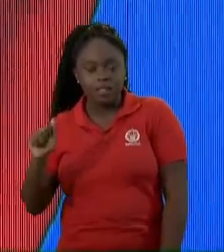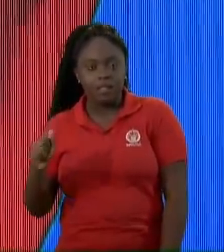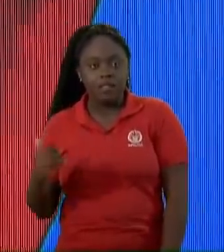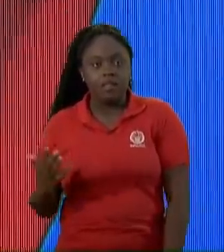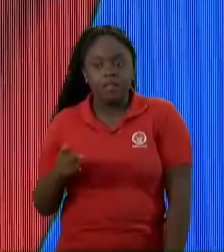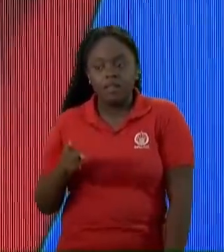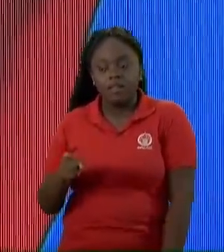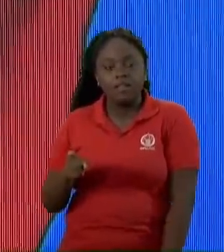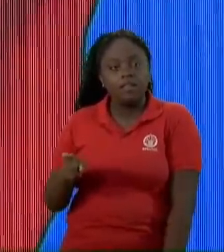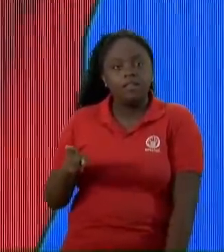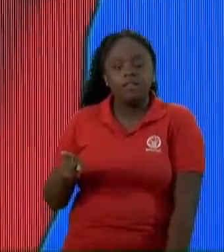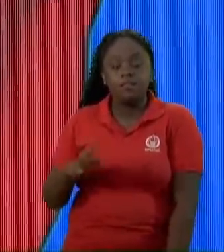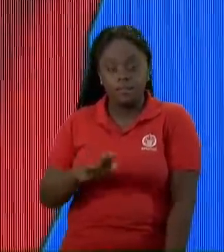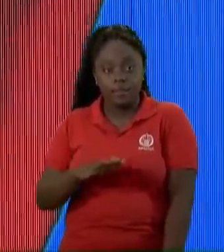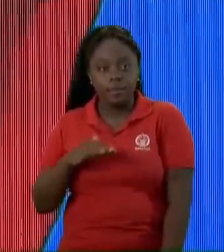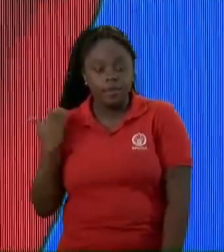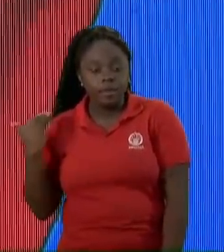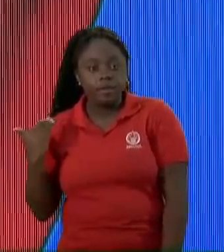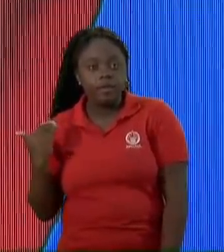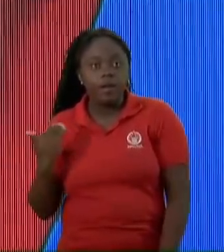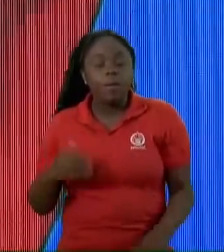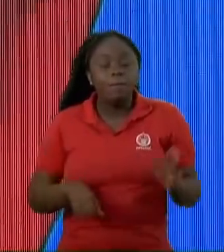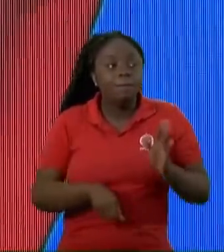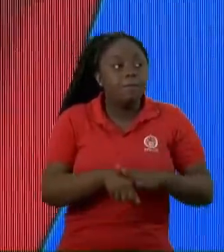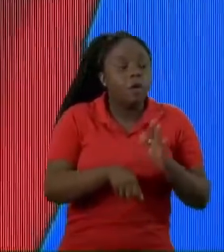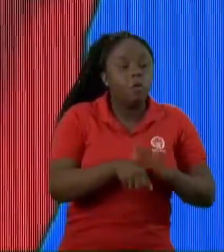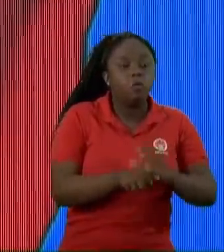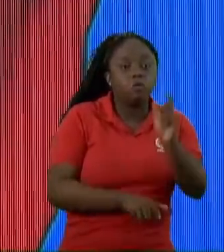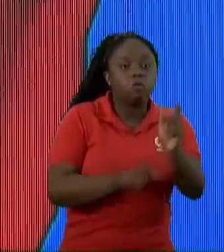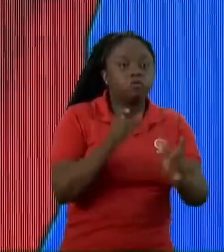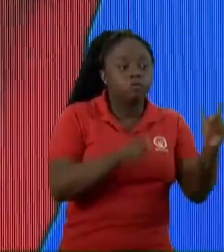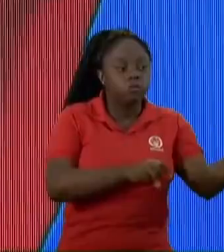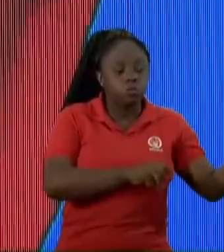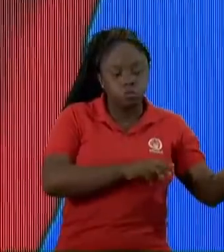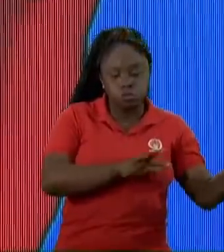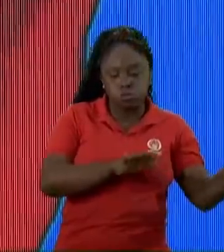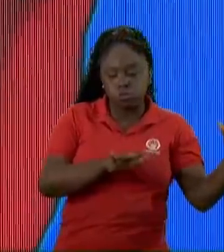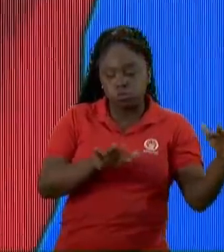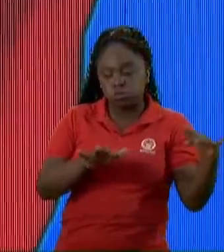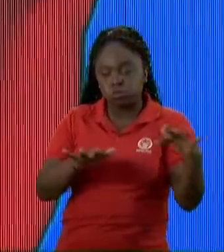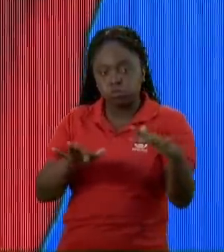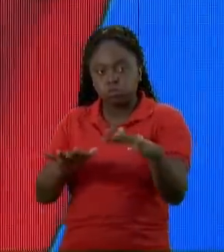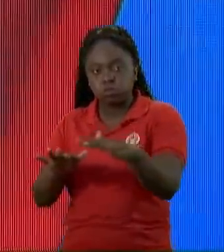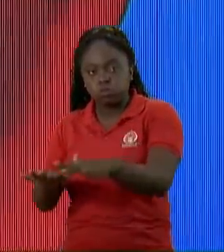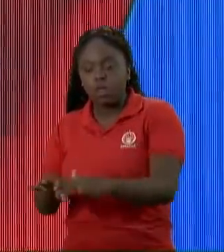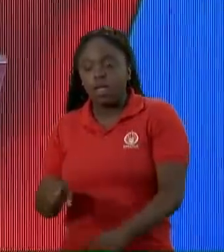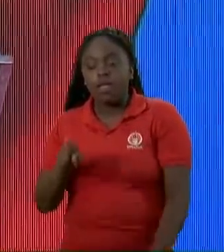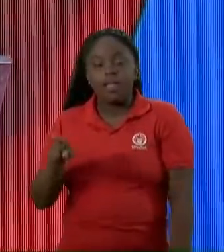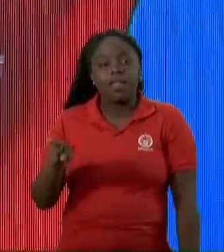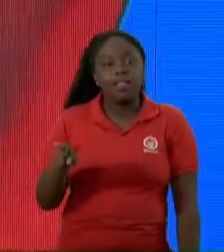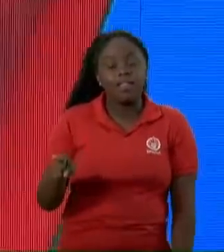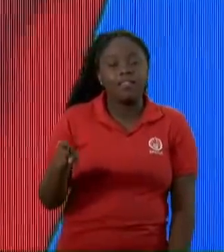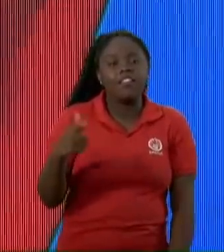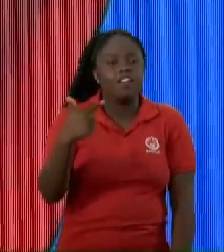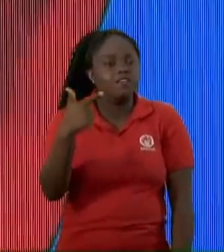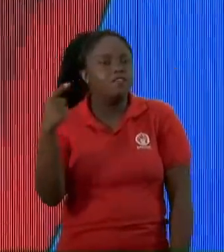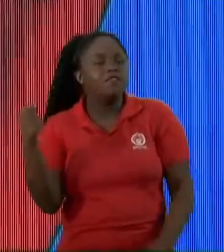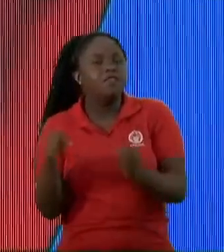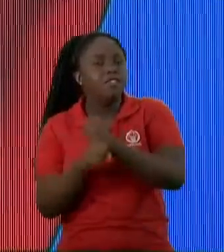sepultamento Com mais gente no mundo Eu nunca vi O cara ficou Vinte e tantos anos Na cadeia